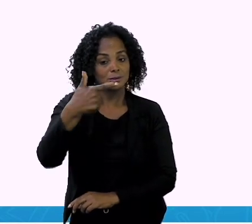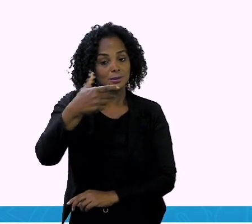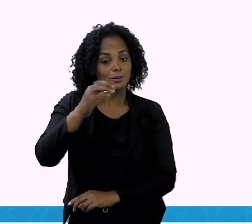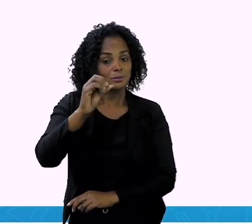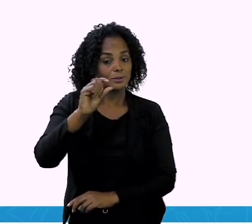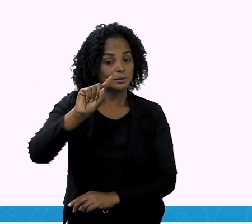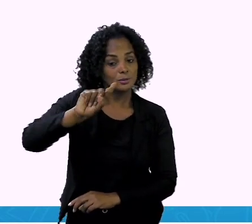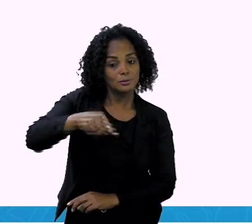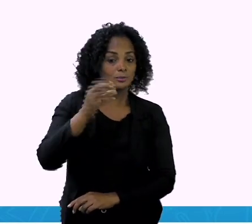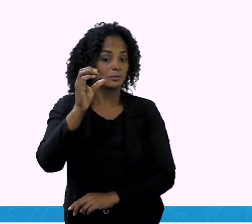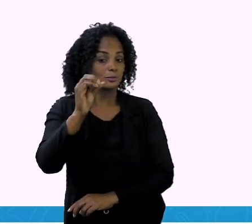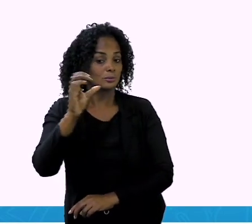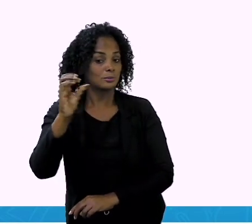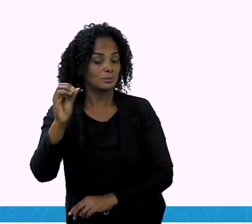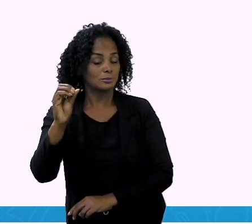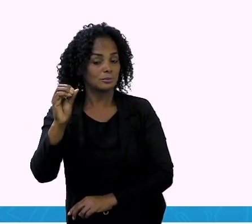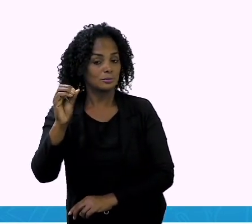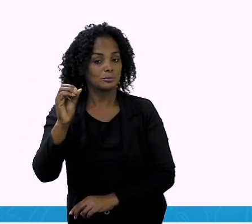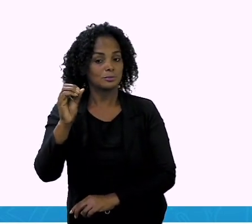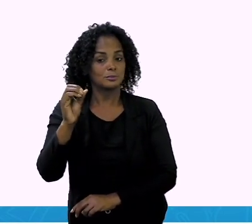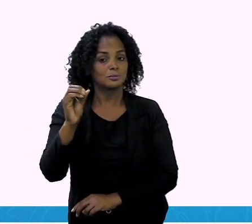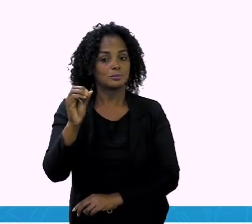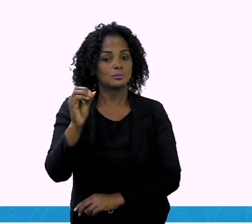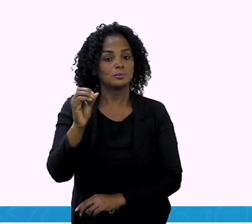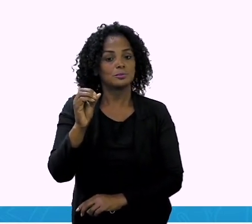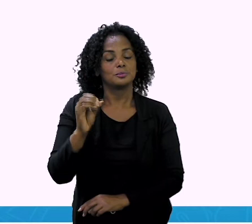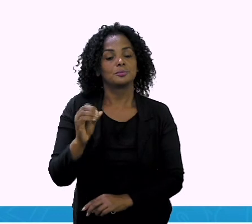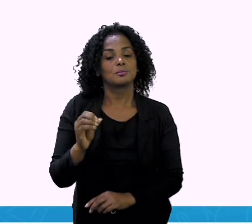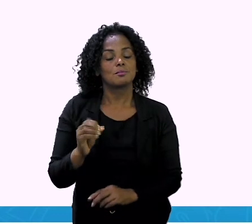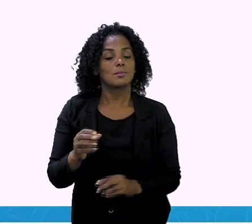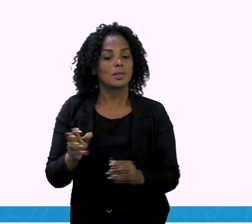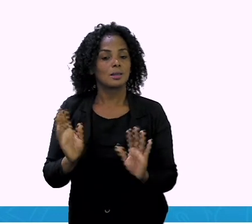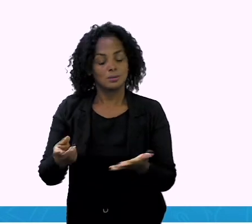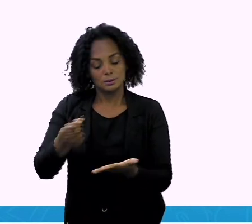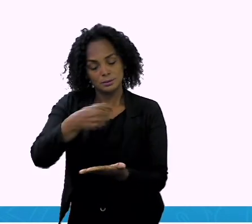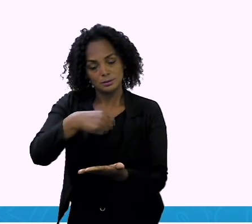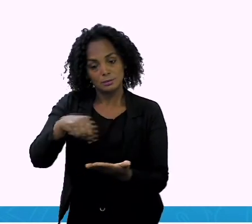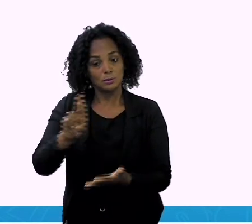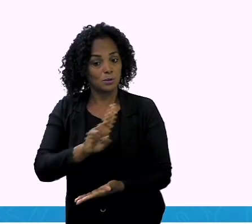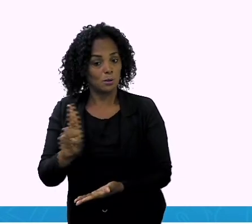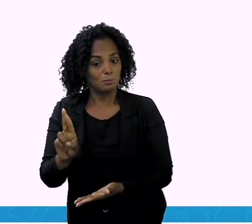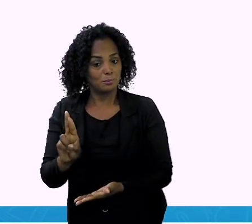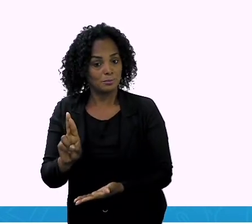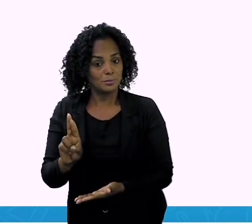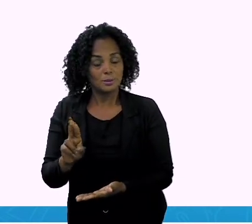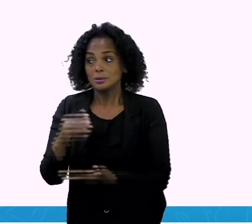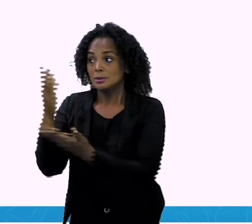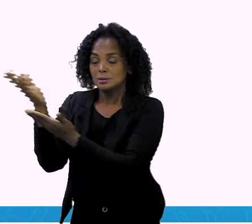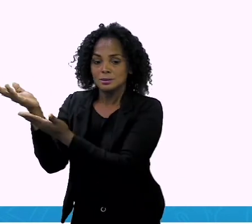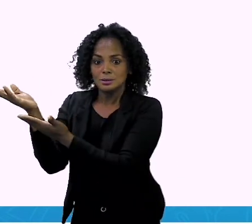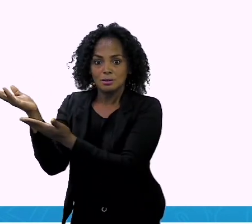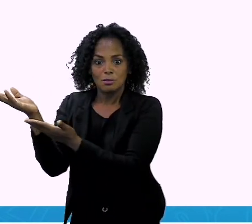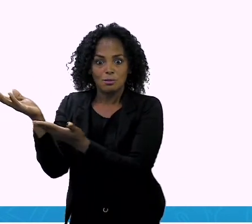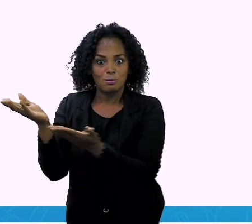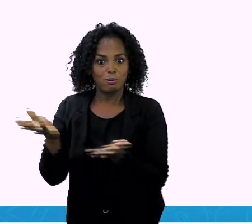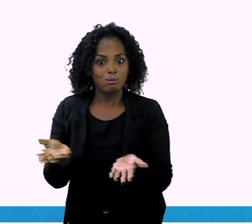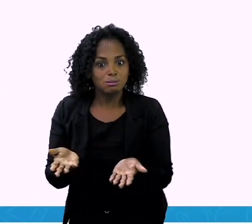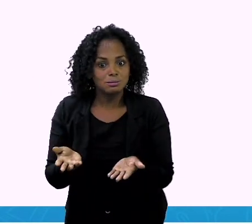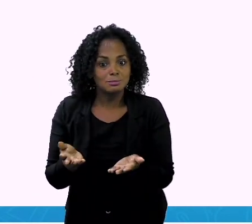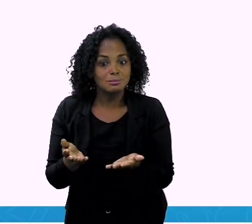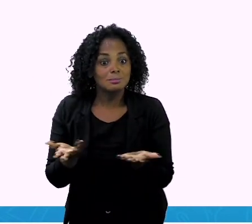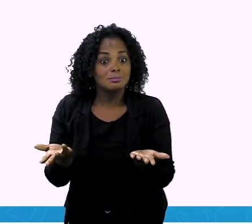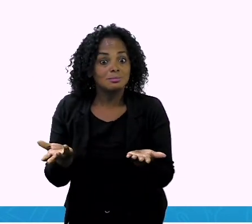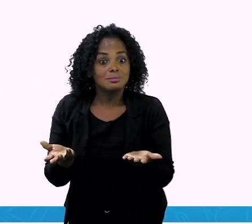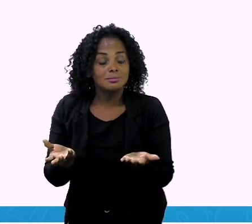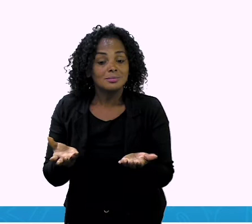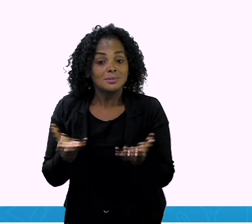Vinte reais. Olha aqui. O vinte reais. E aqui? Ó, quem não quer ganhar uma nota